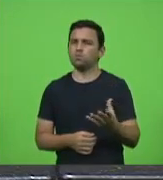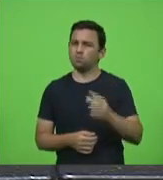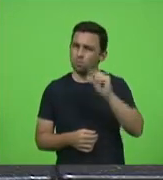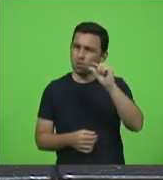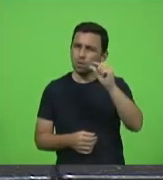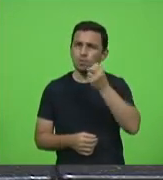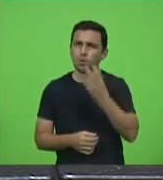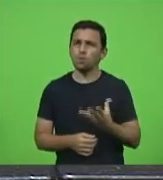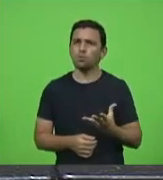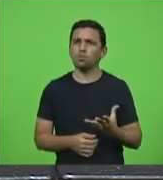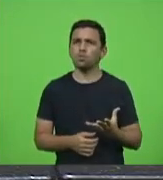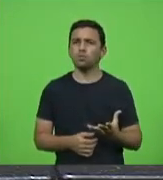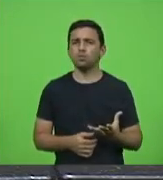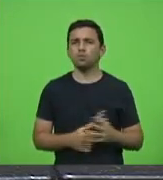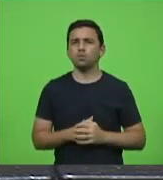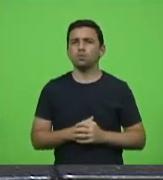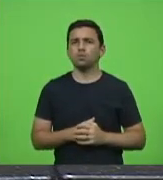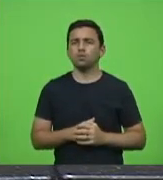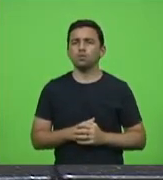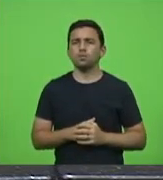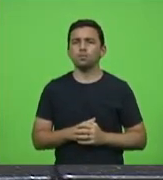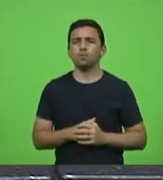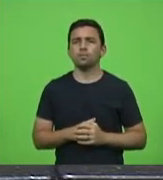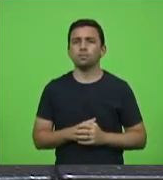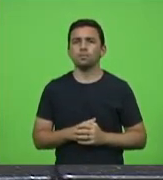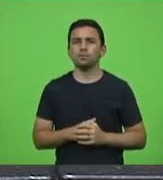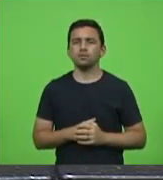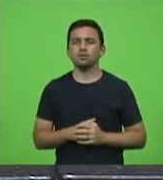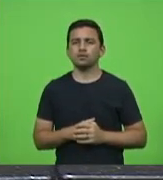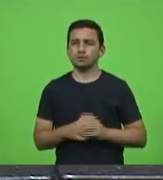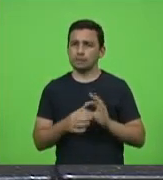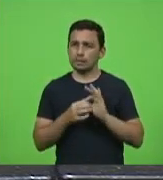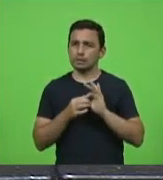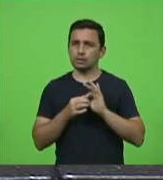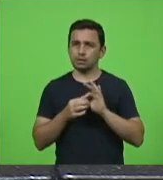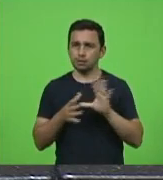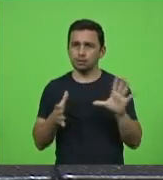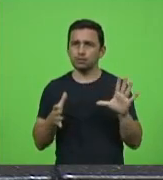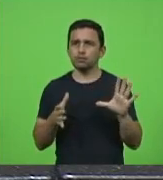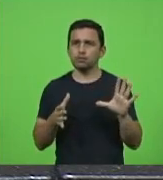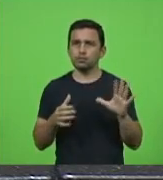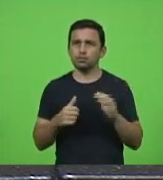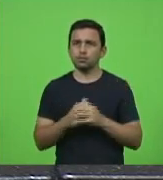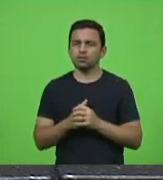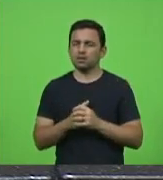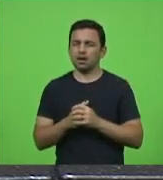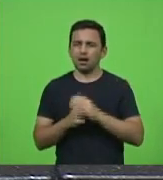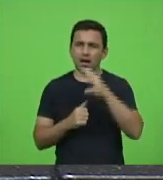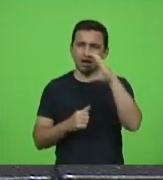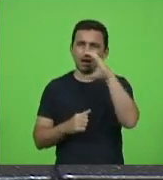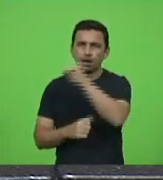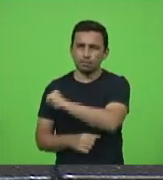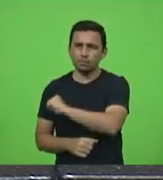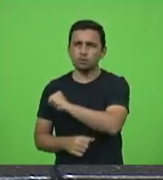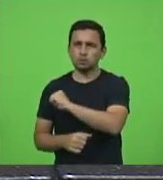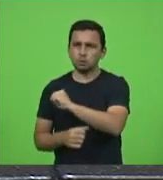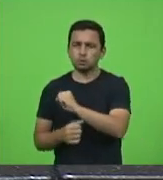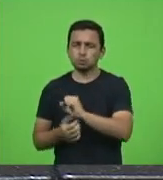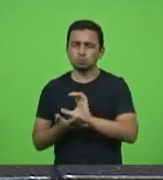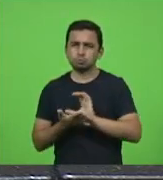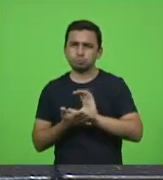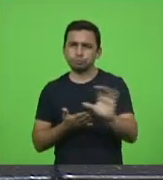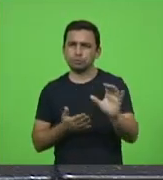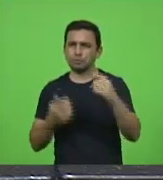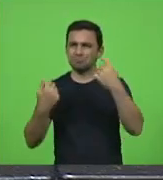que liberado de forma desburocratizada sem a